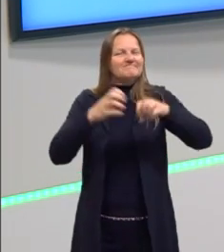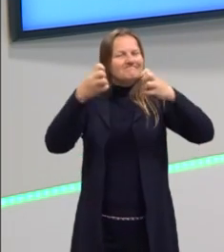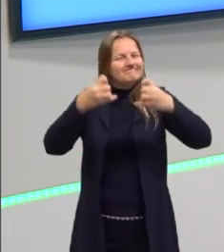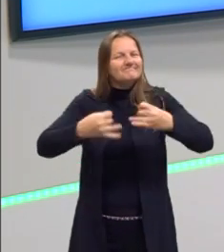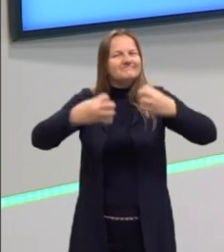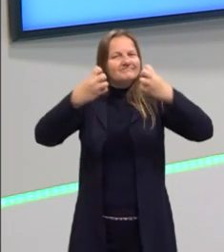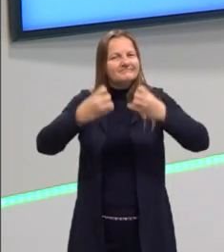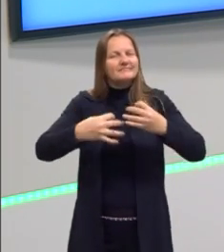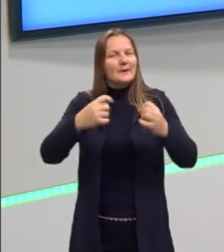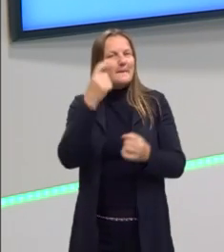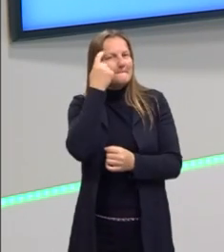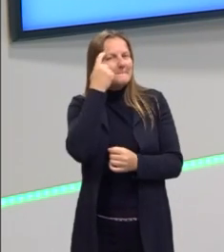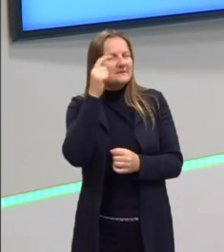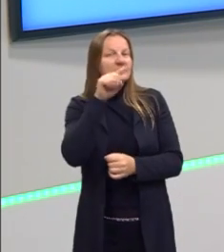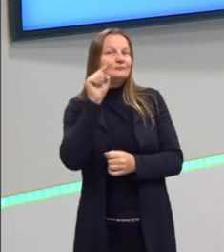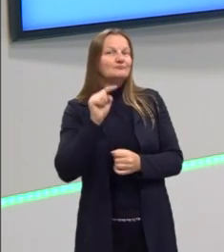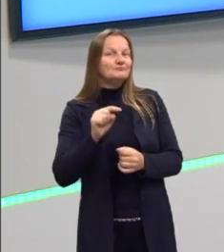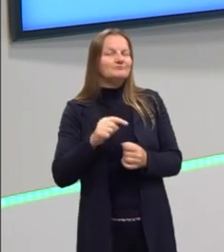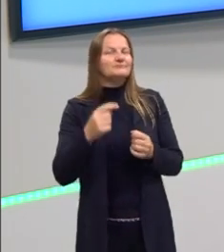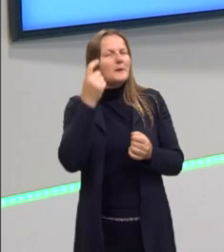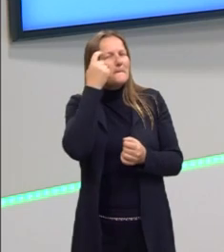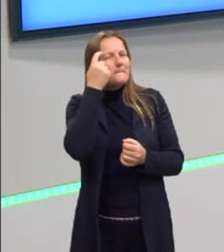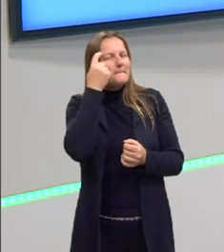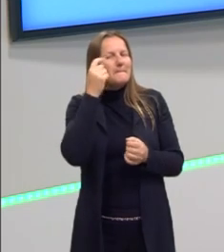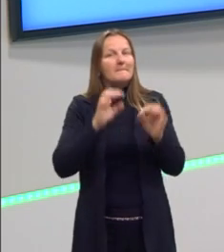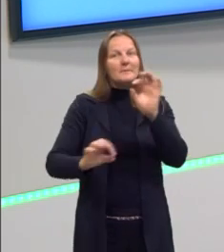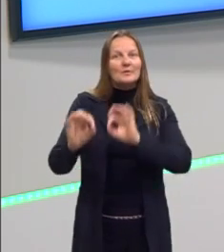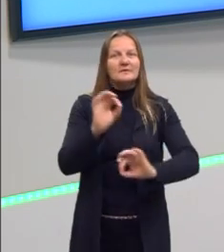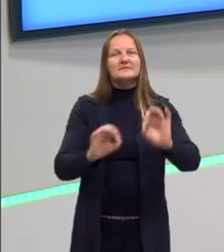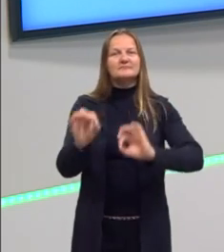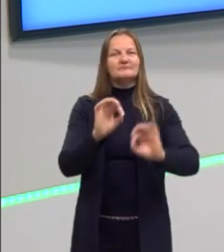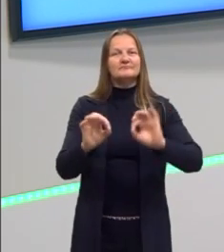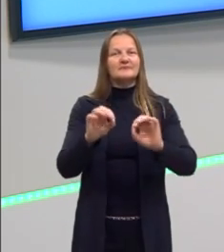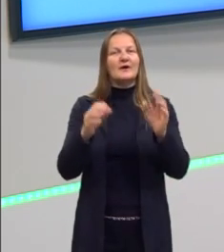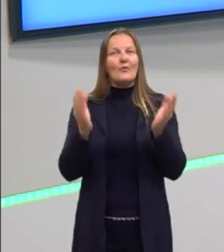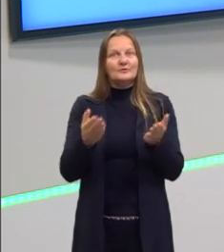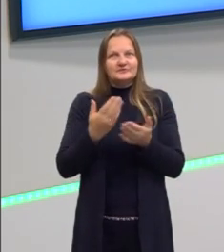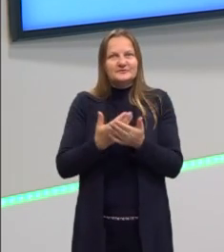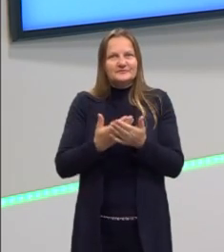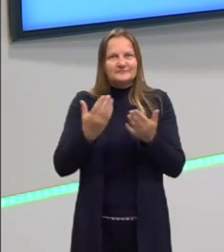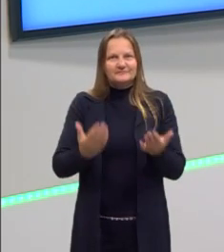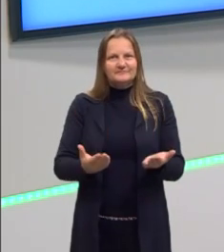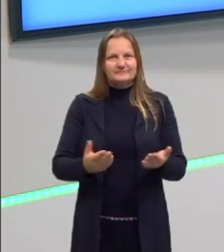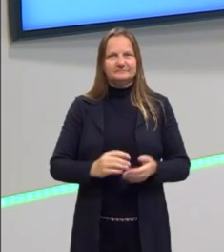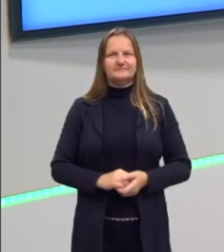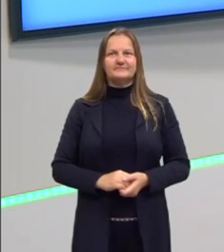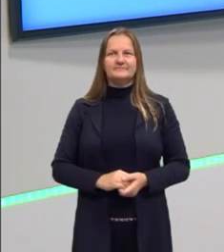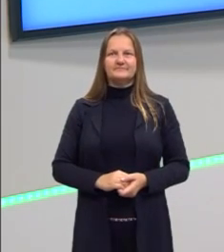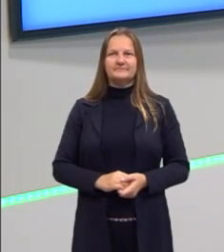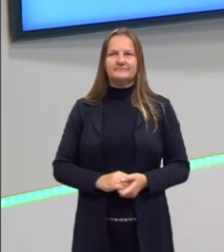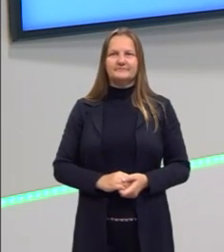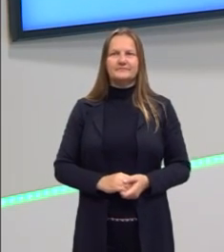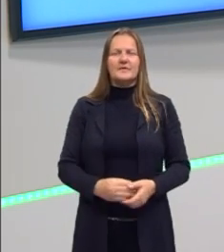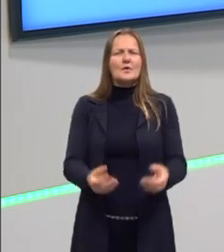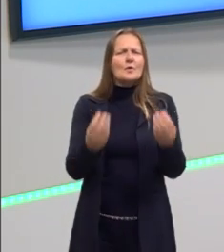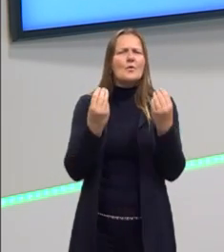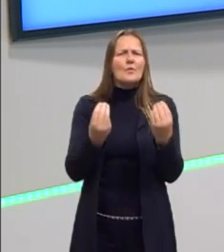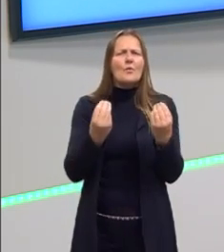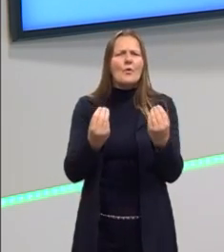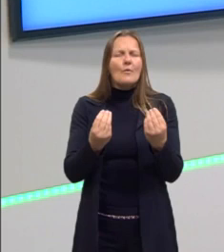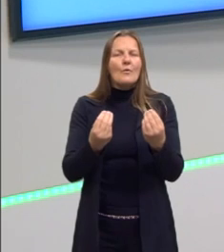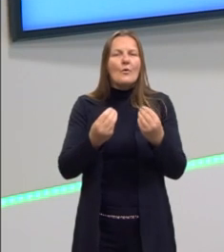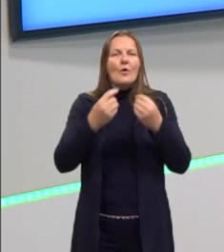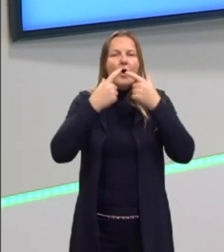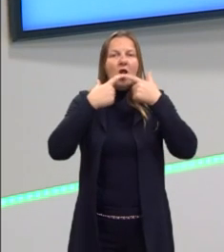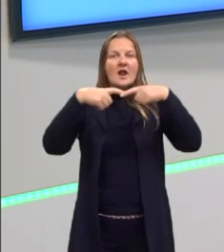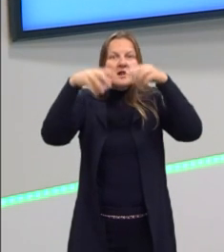gente vai pensar sobre isso e a gente vai organizar isso aí na nossa aula. Como é que essa linguagem